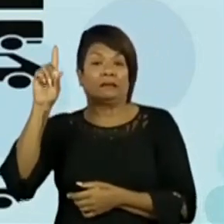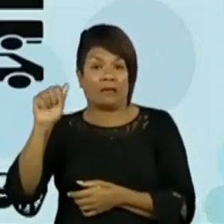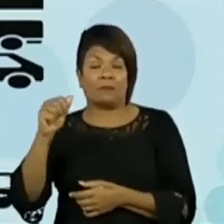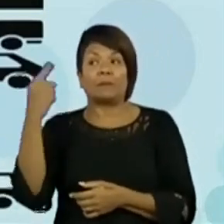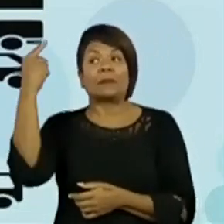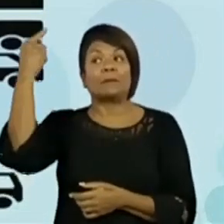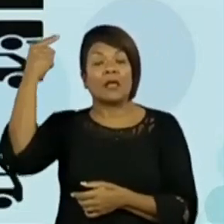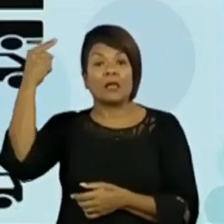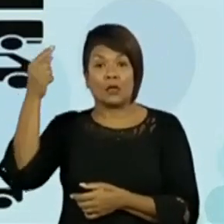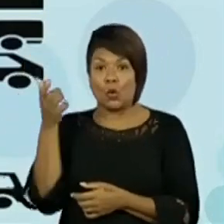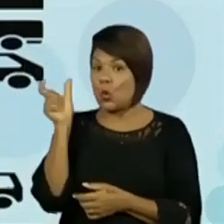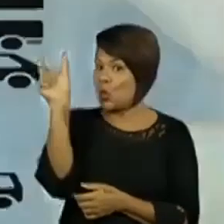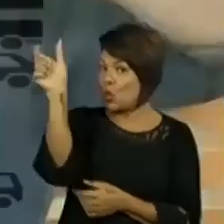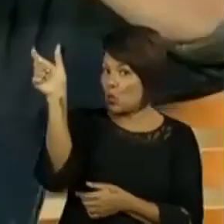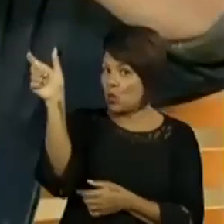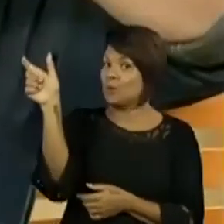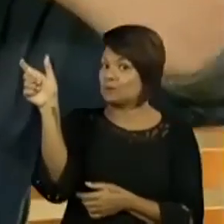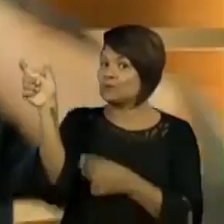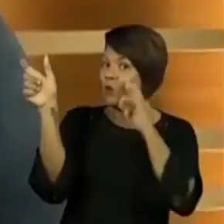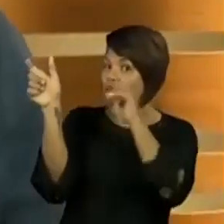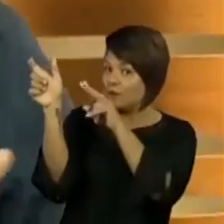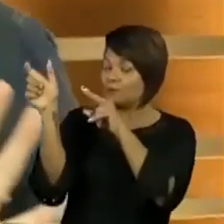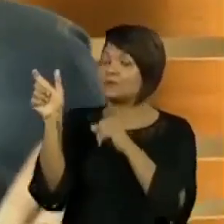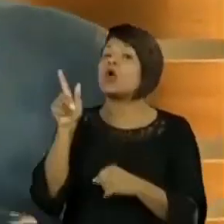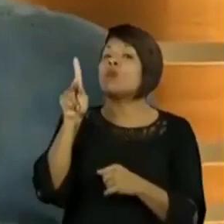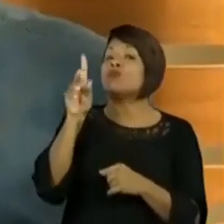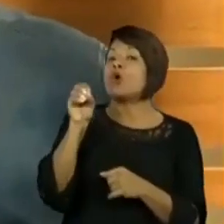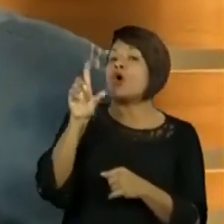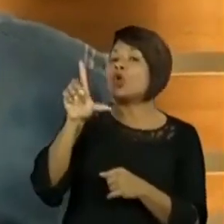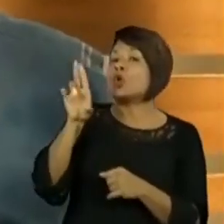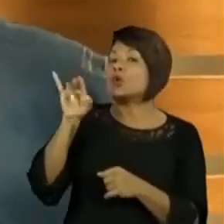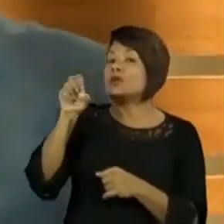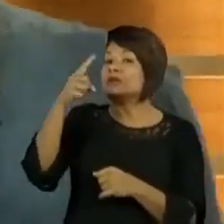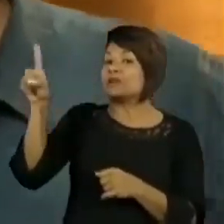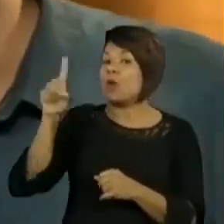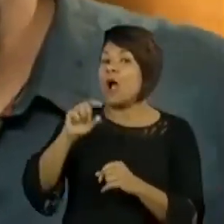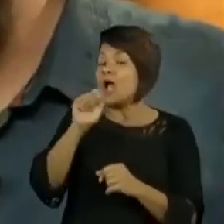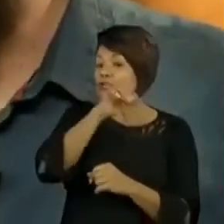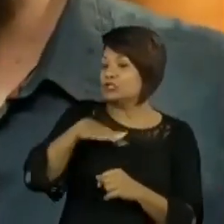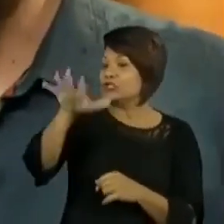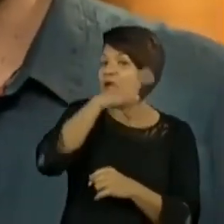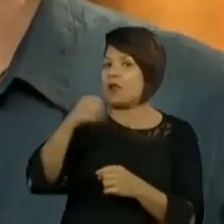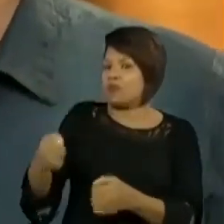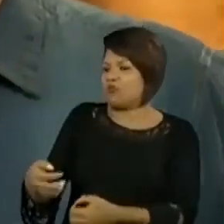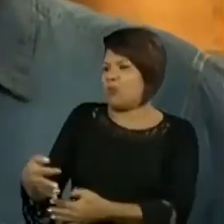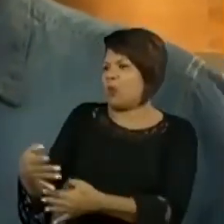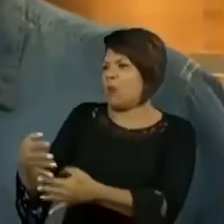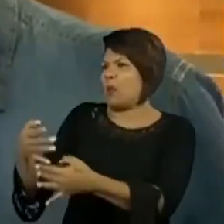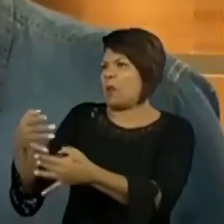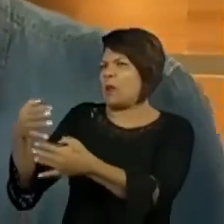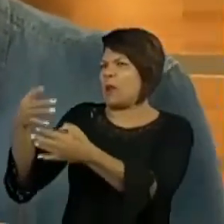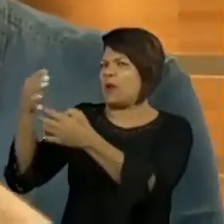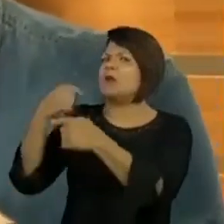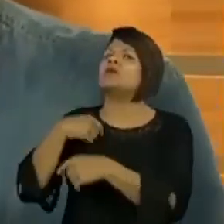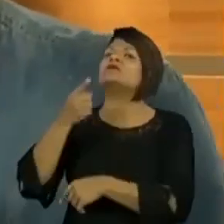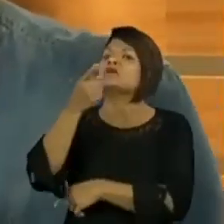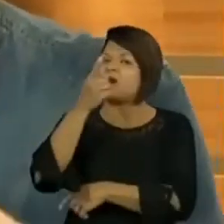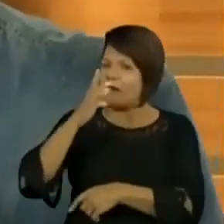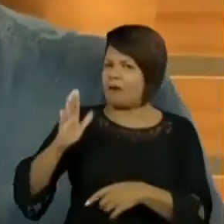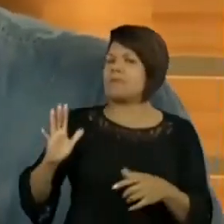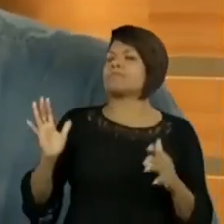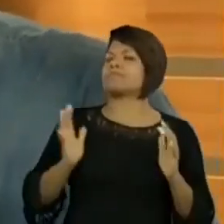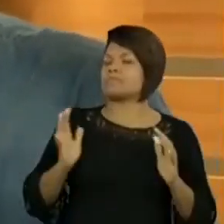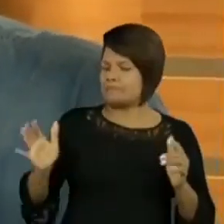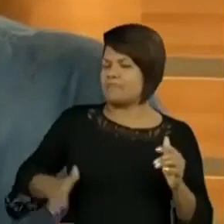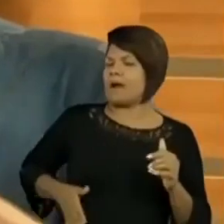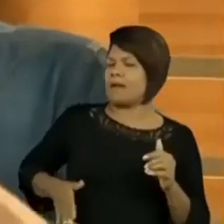primeira a colocar. Pelo menos foi o que eu li ali. Ela colocou poluição. E aí, geral, colocou poluição atrás. Vocês são malandros. Eu conheço.